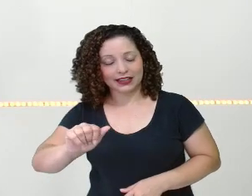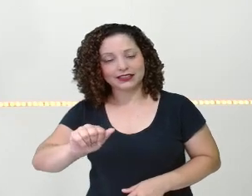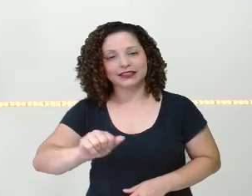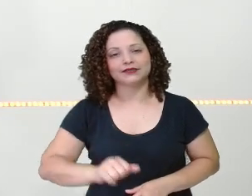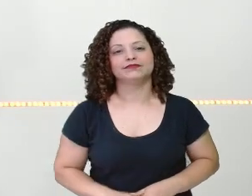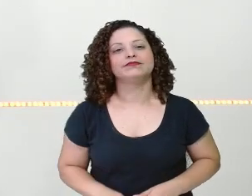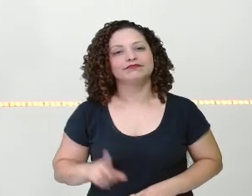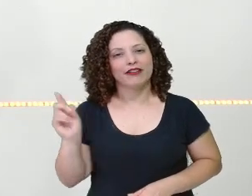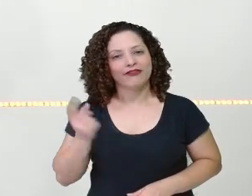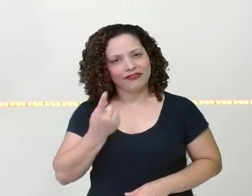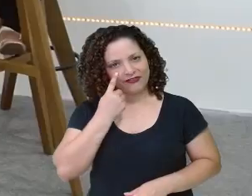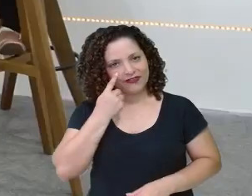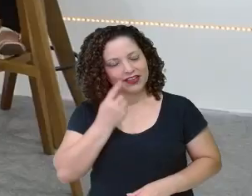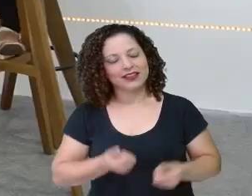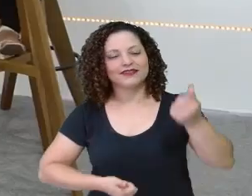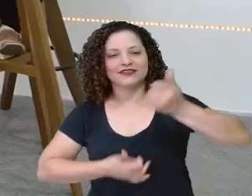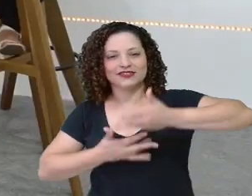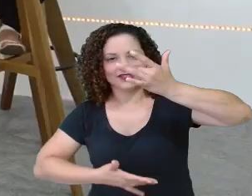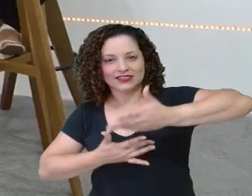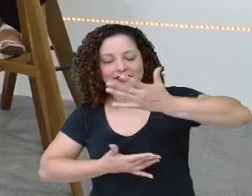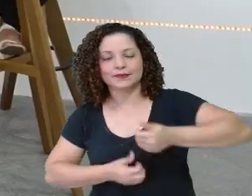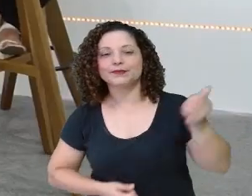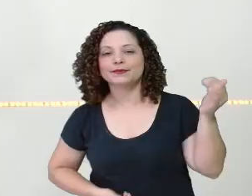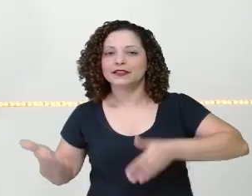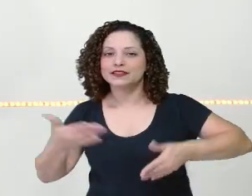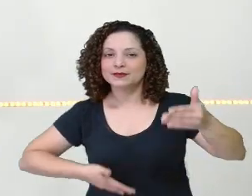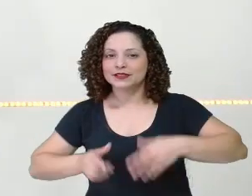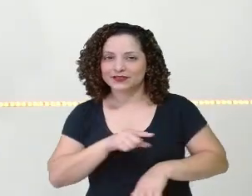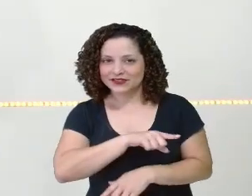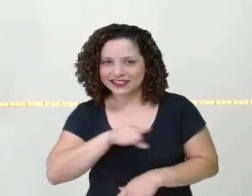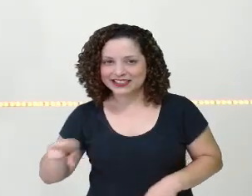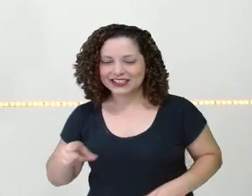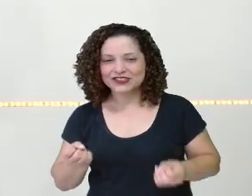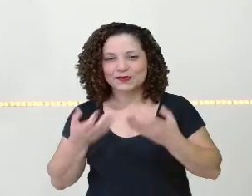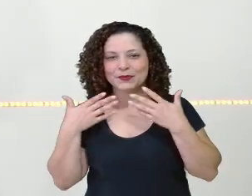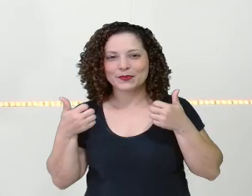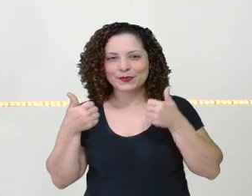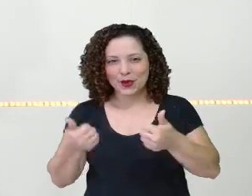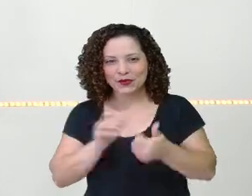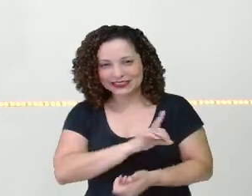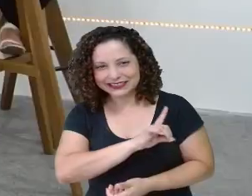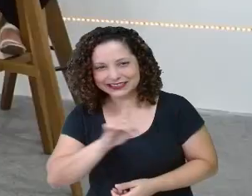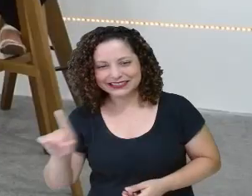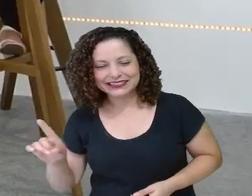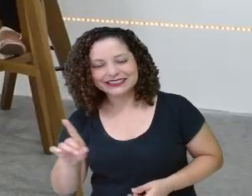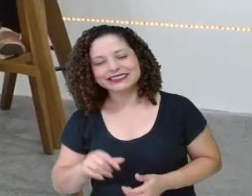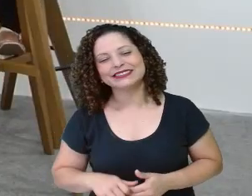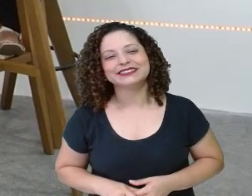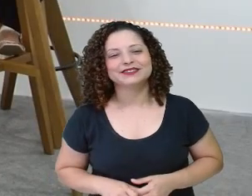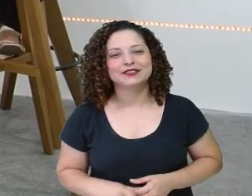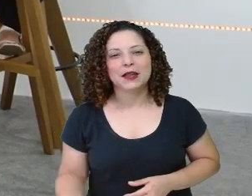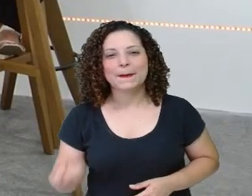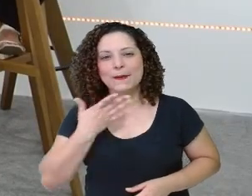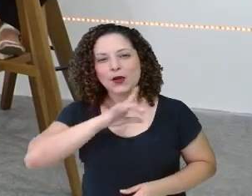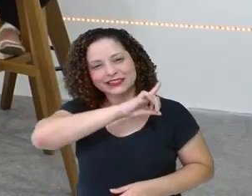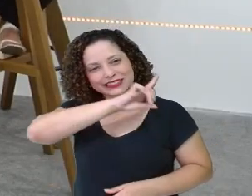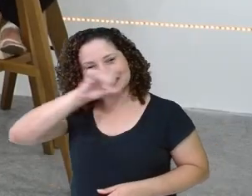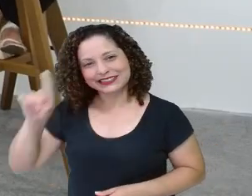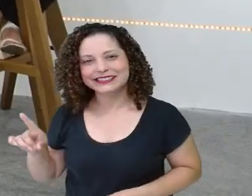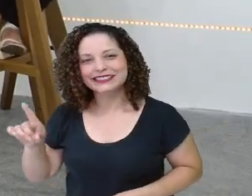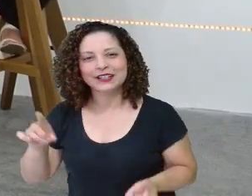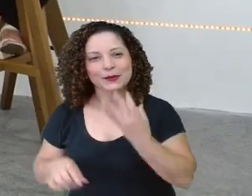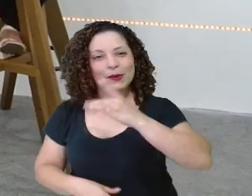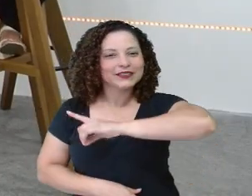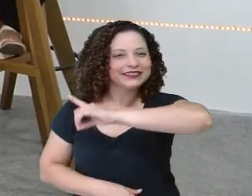que vai ver a participação de vocês aí e vai trazer para a gente. Bom dia, professora Kátia! Bom dia, professora Esther! Bom